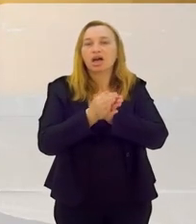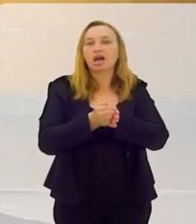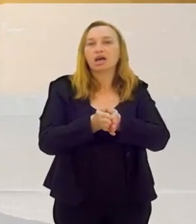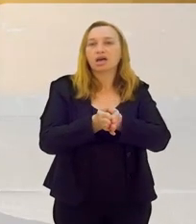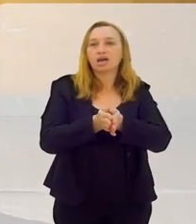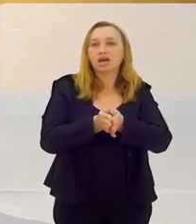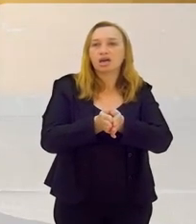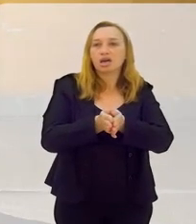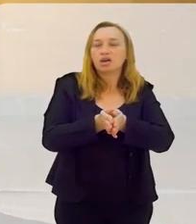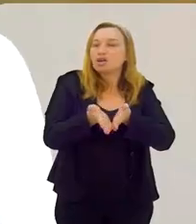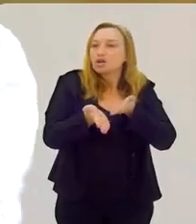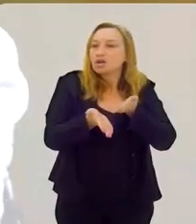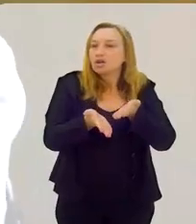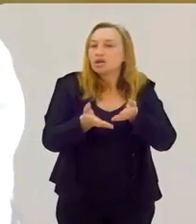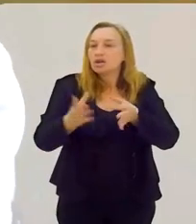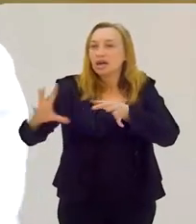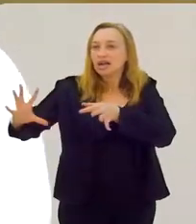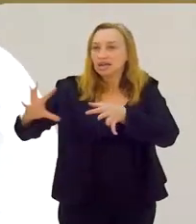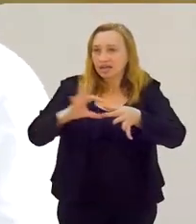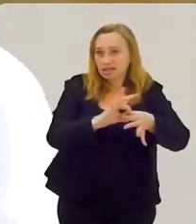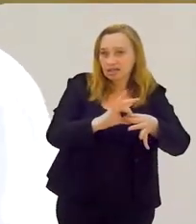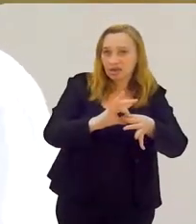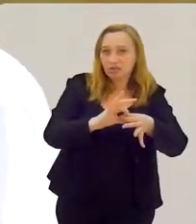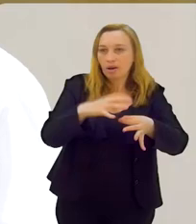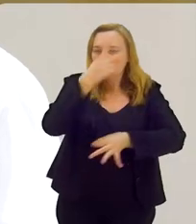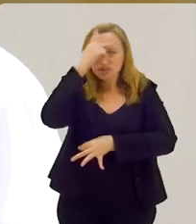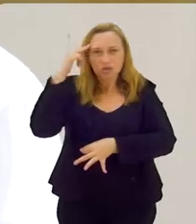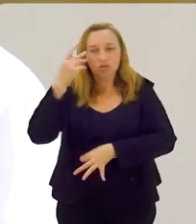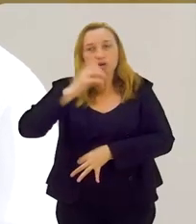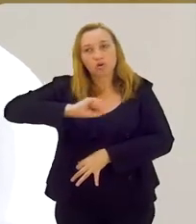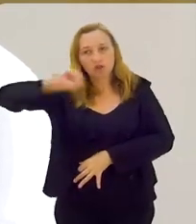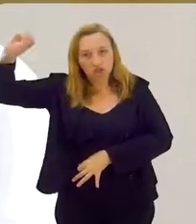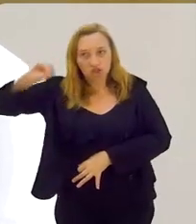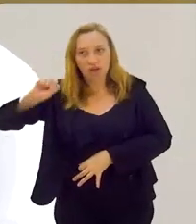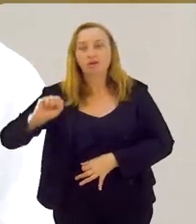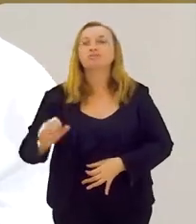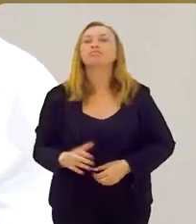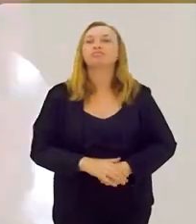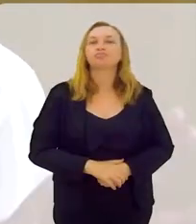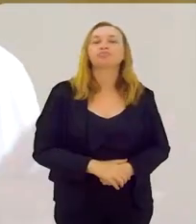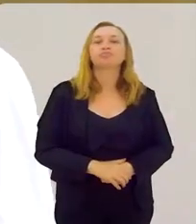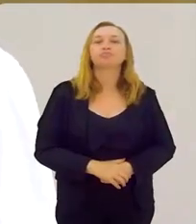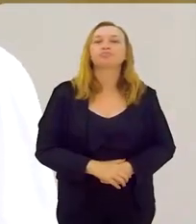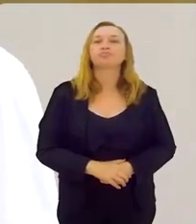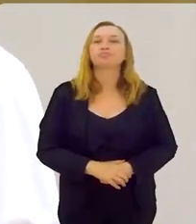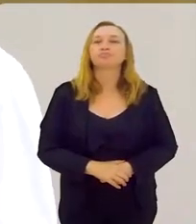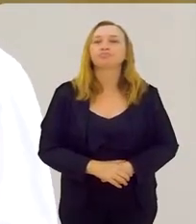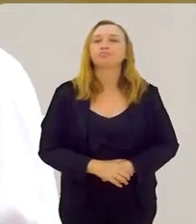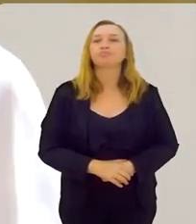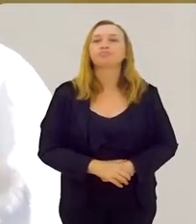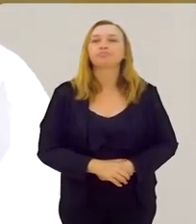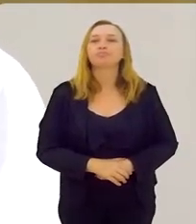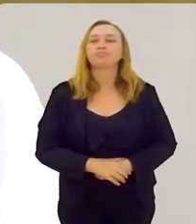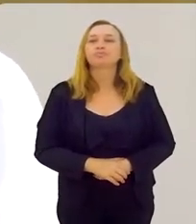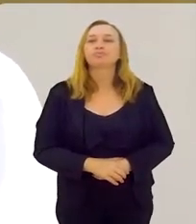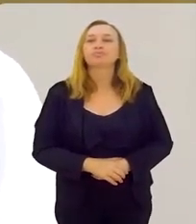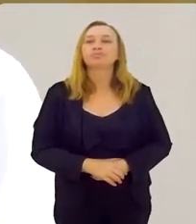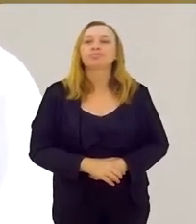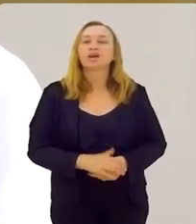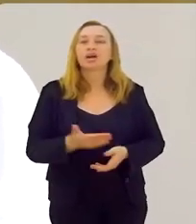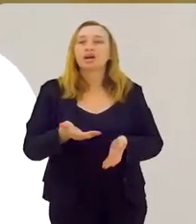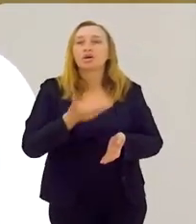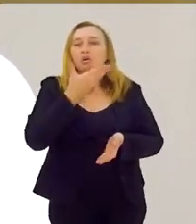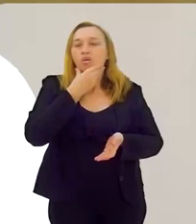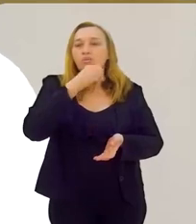Ele é o mensageiro entre a pessoa e o orixá. O orixá é acima de tudo e de todos. Primeira coisa é o